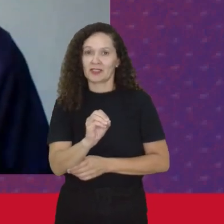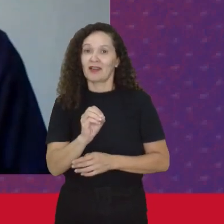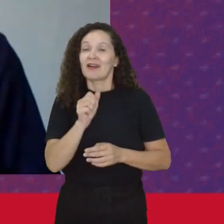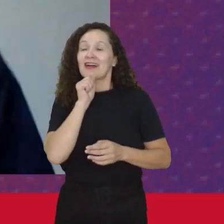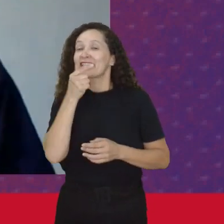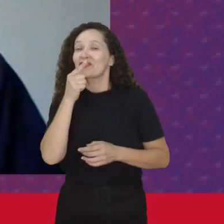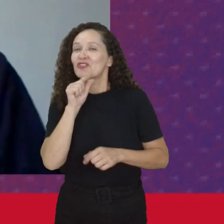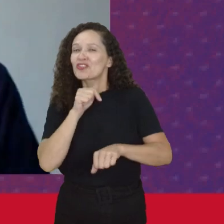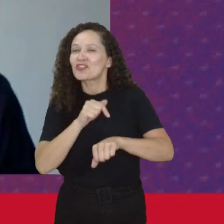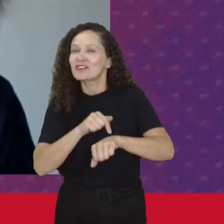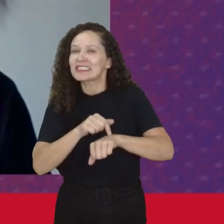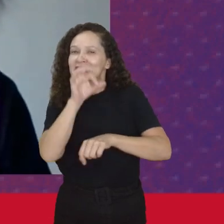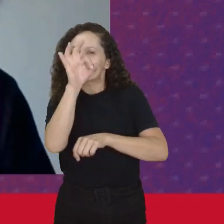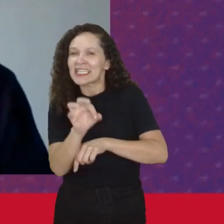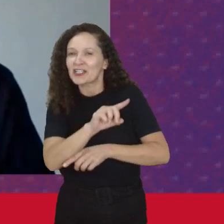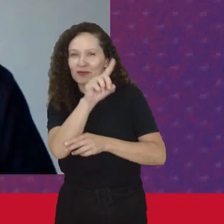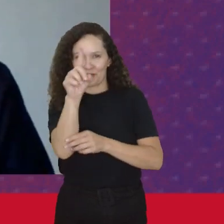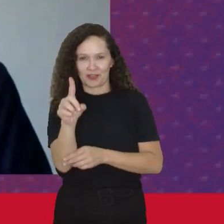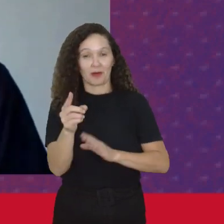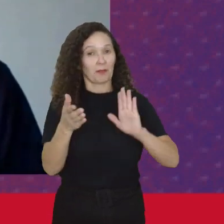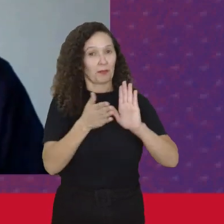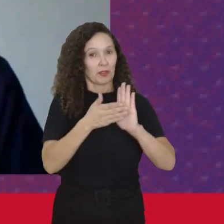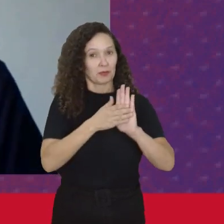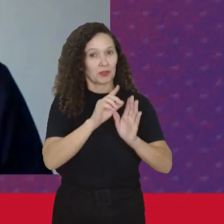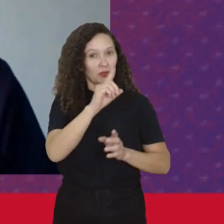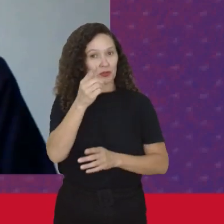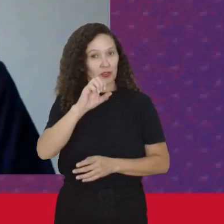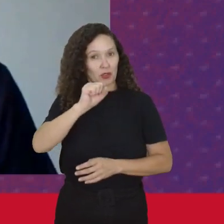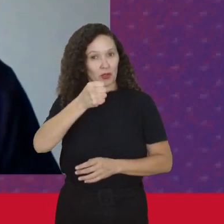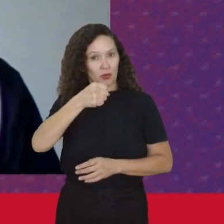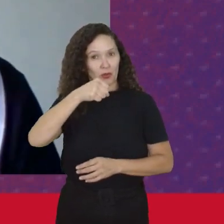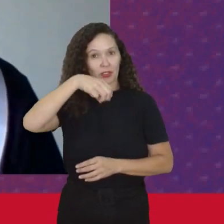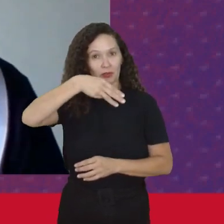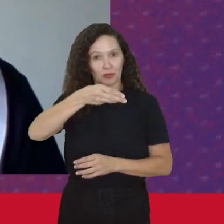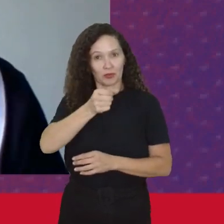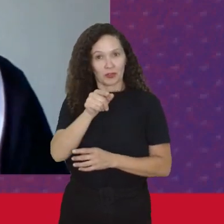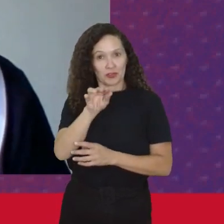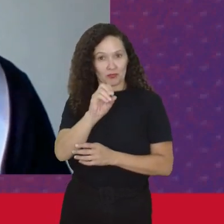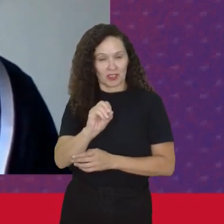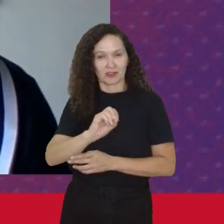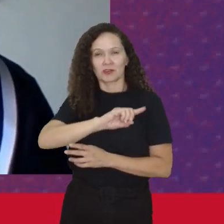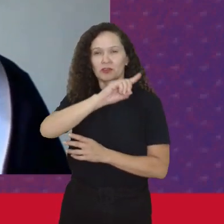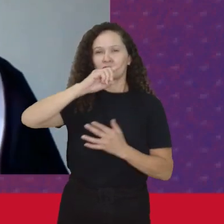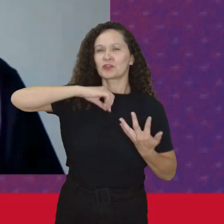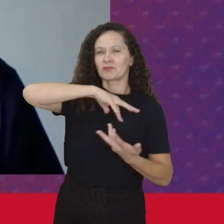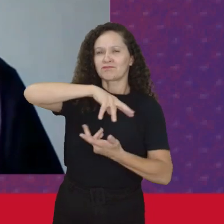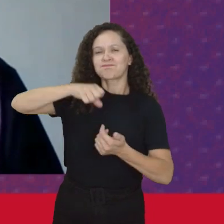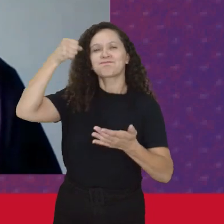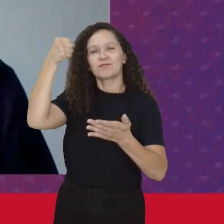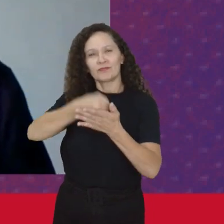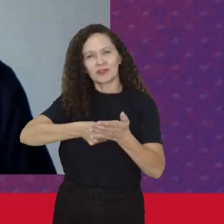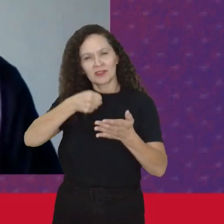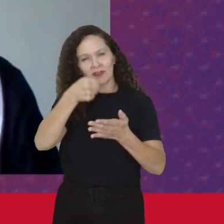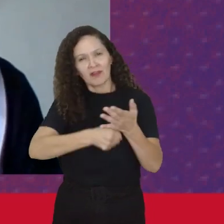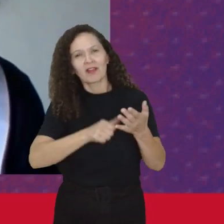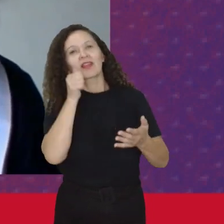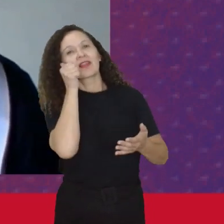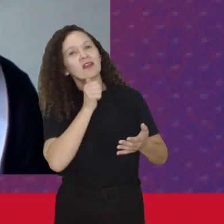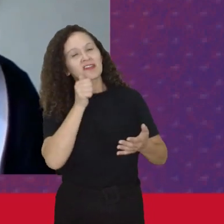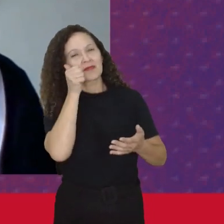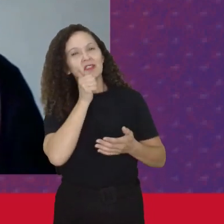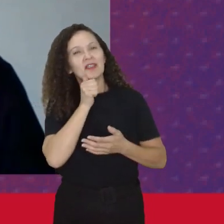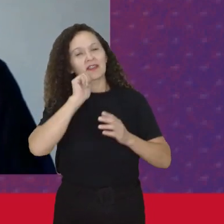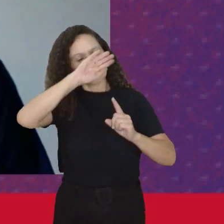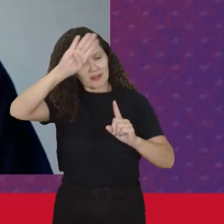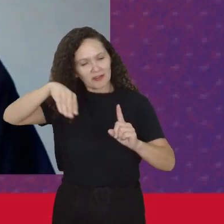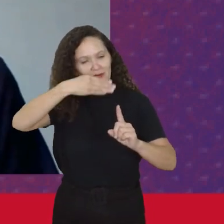Tinha um dia fixo E aí foi proposto Que dia oito de março Passasse a ser O dia internacional De luta Das mulheres Em homenagem